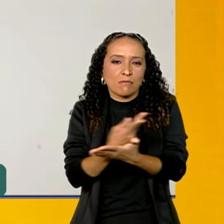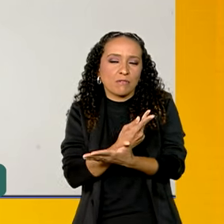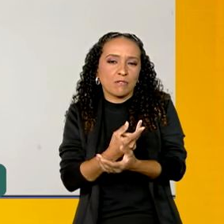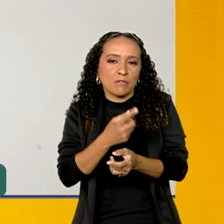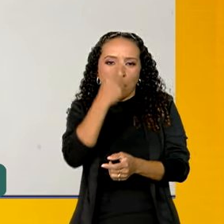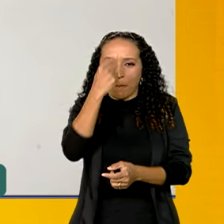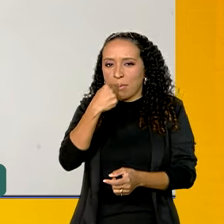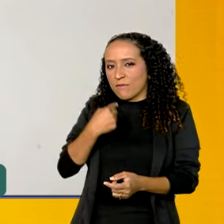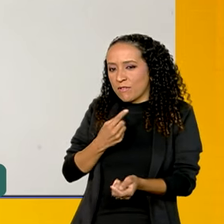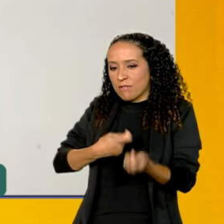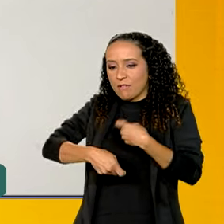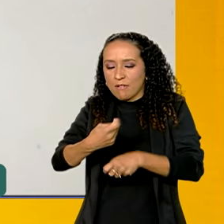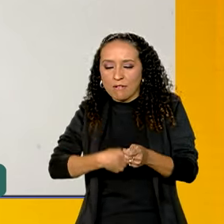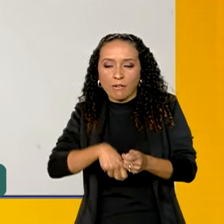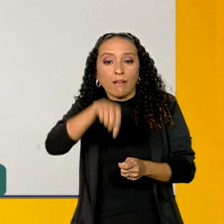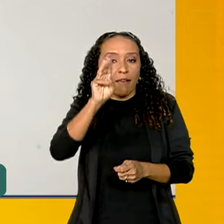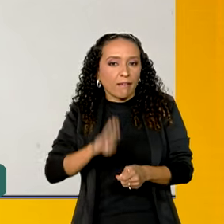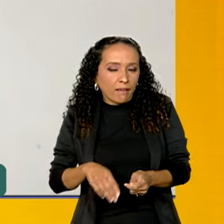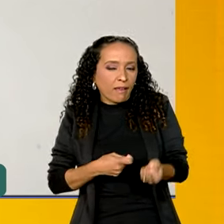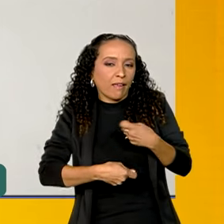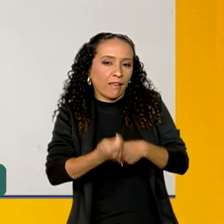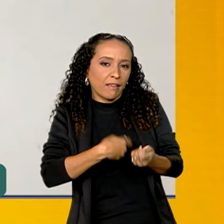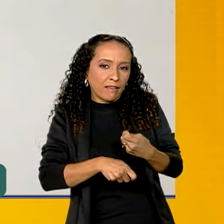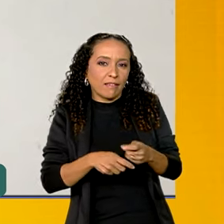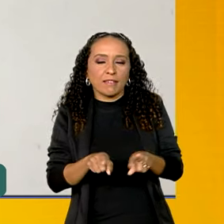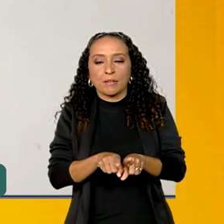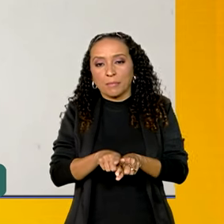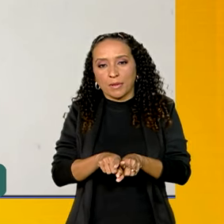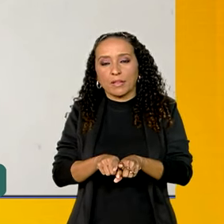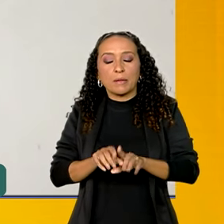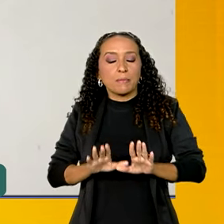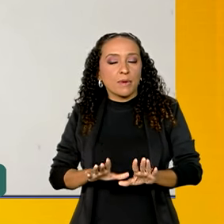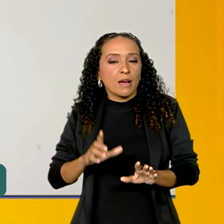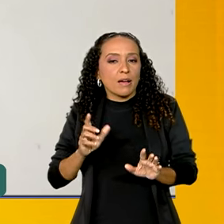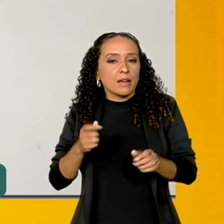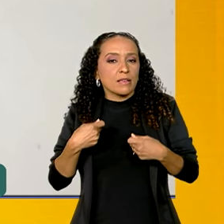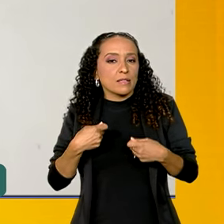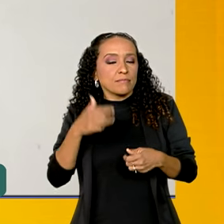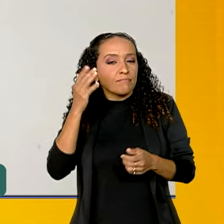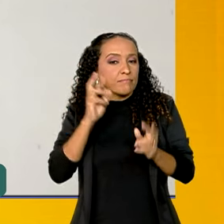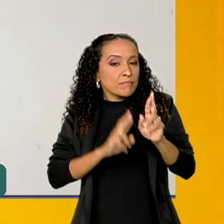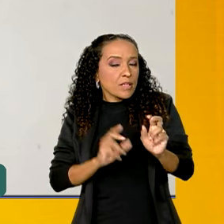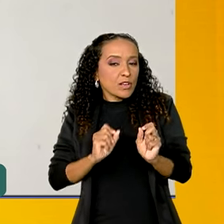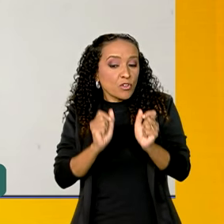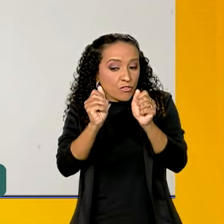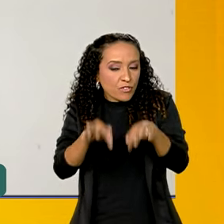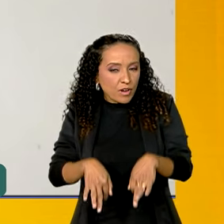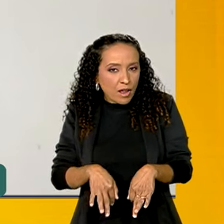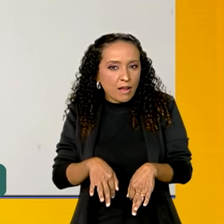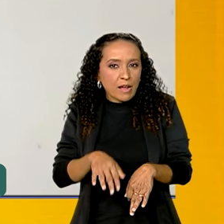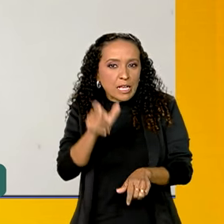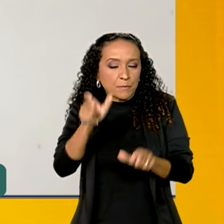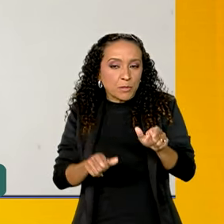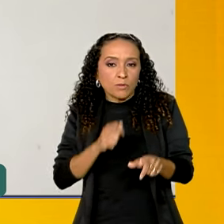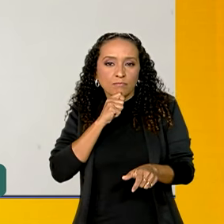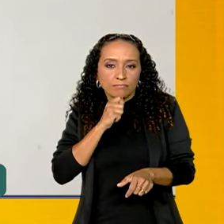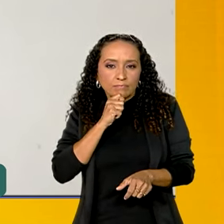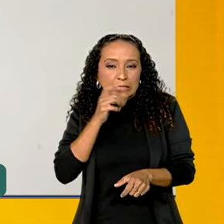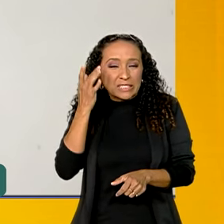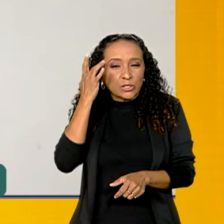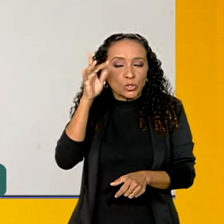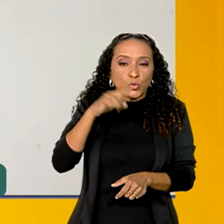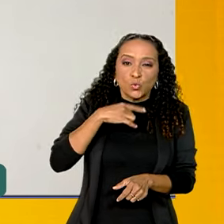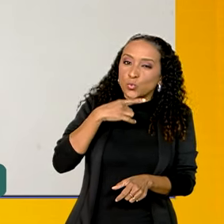renegociação, quem renegociou, de onde renegociou. Mas a gente espera que nessa reta final as pessoas que ainda estão ali na